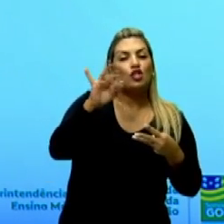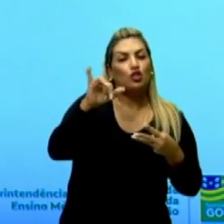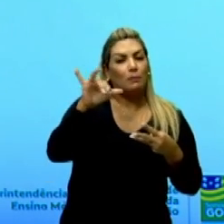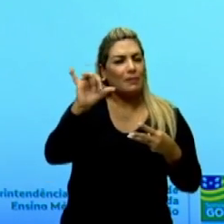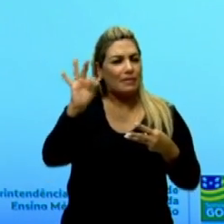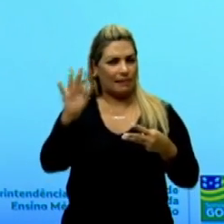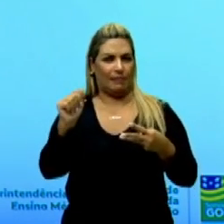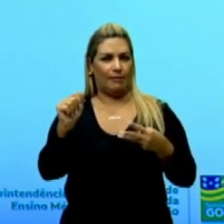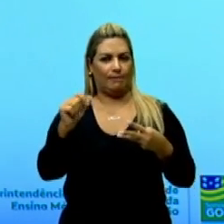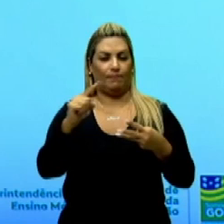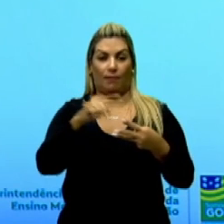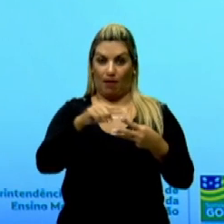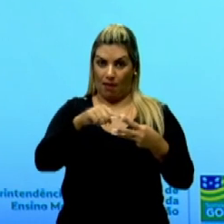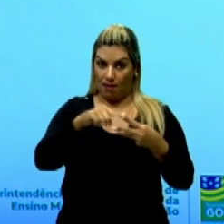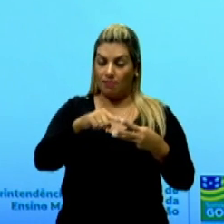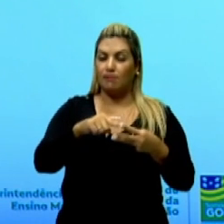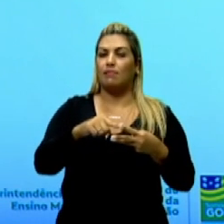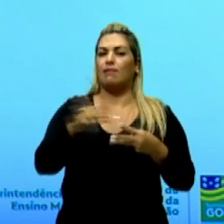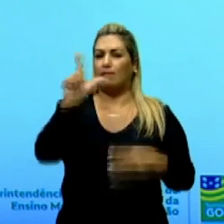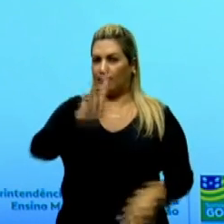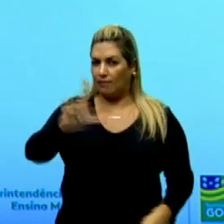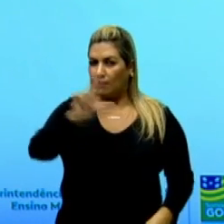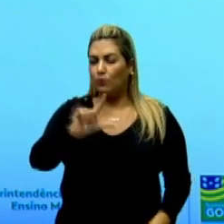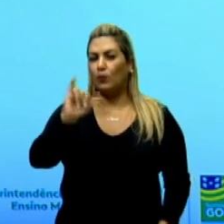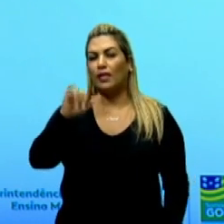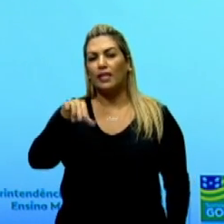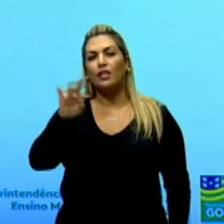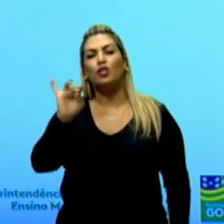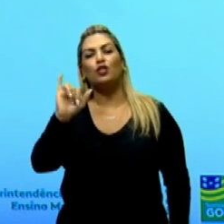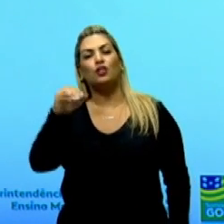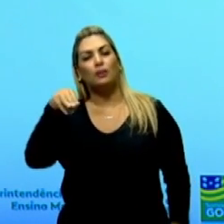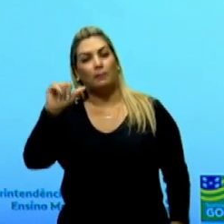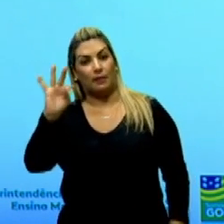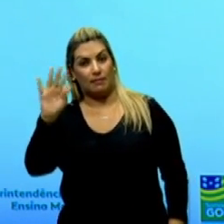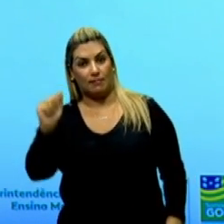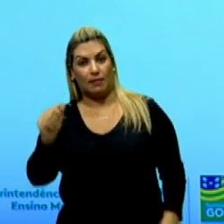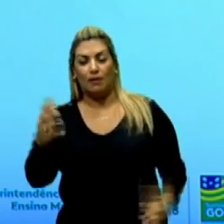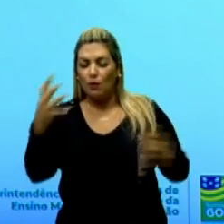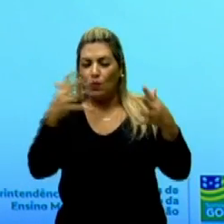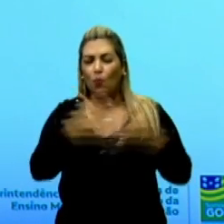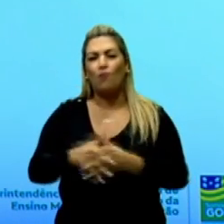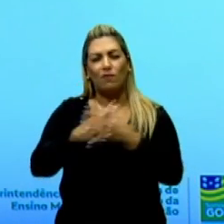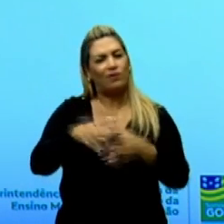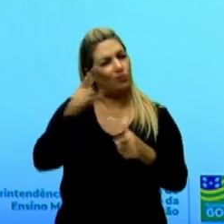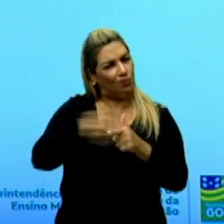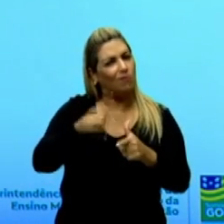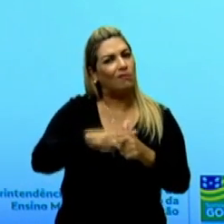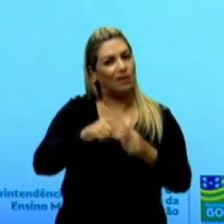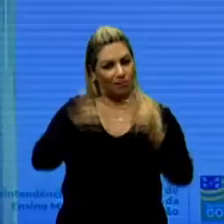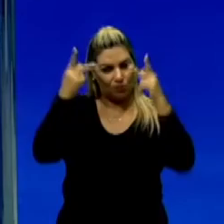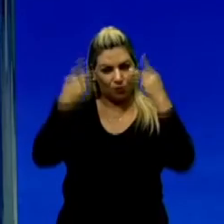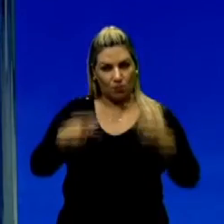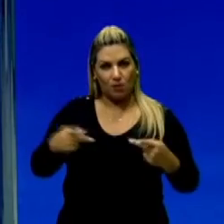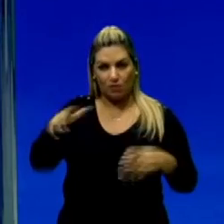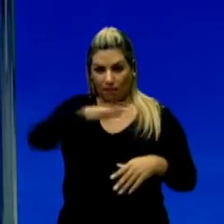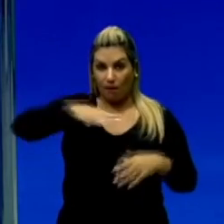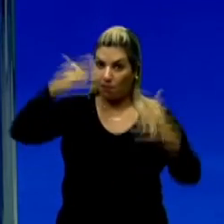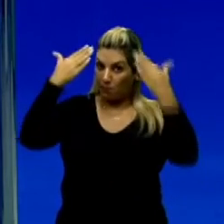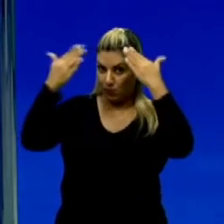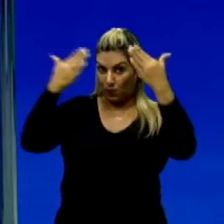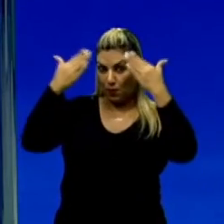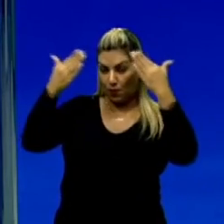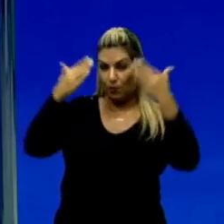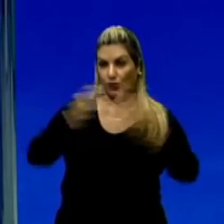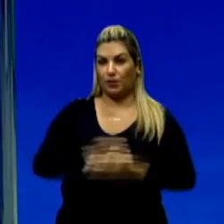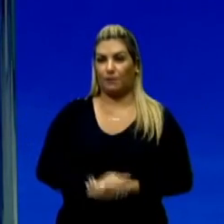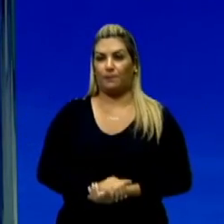Essa literatura, nós vamos perceber a representação dos conflitos humanos, das questões psicológicas. E